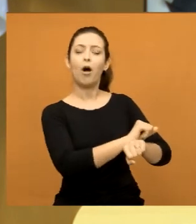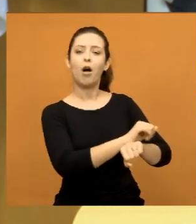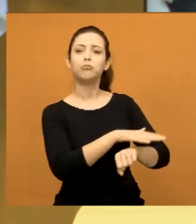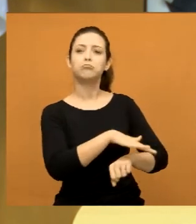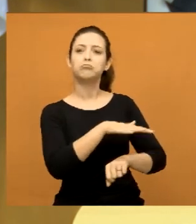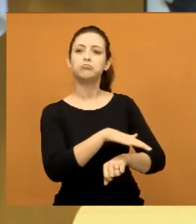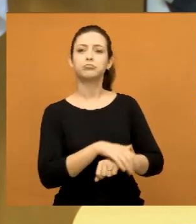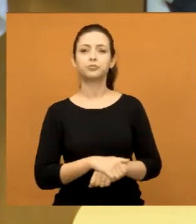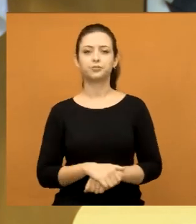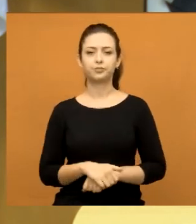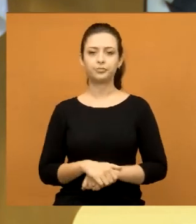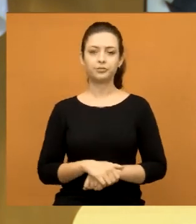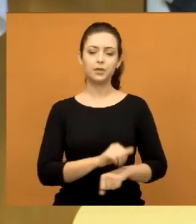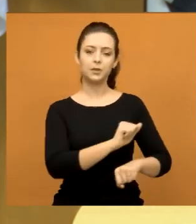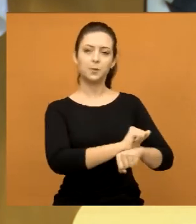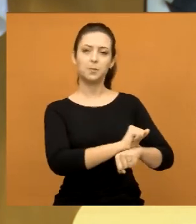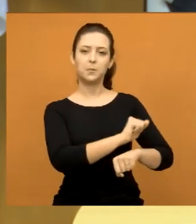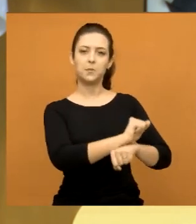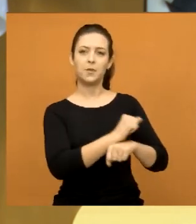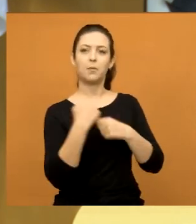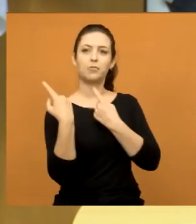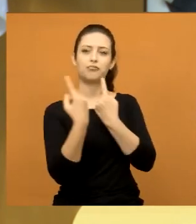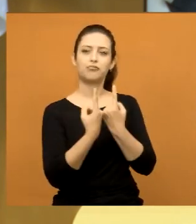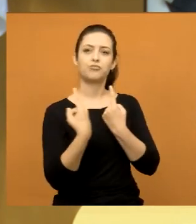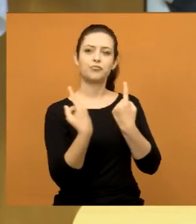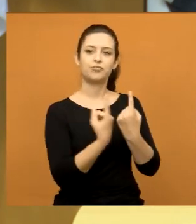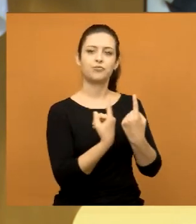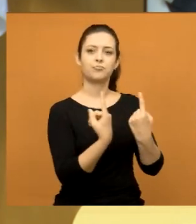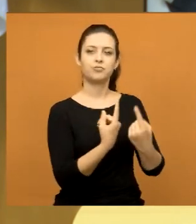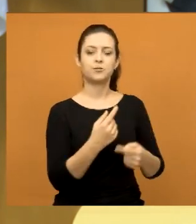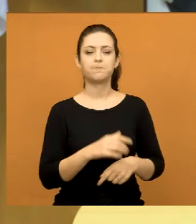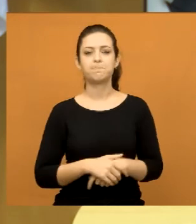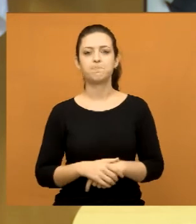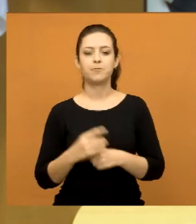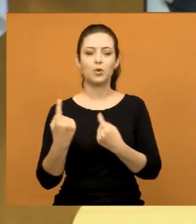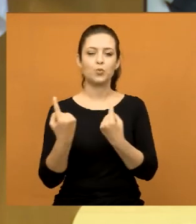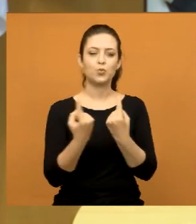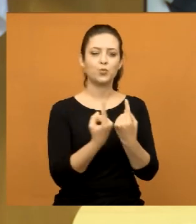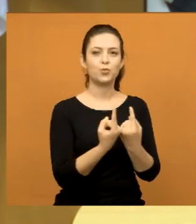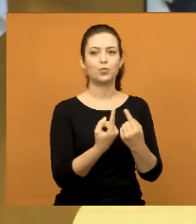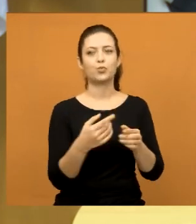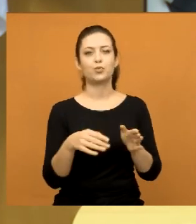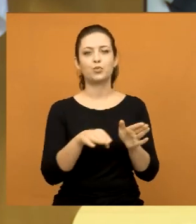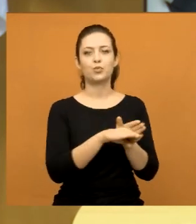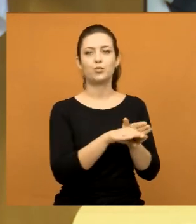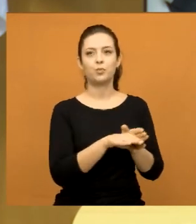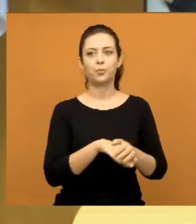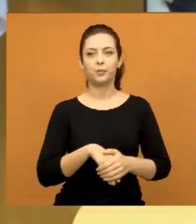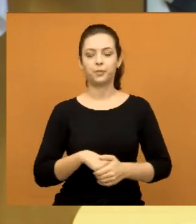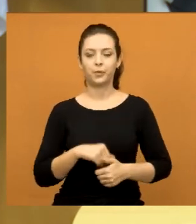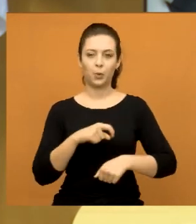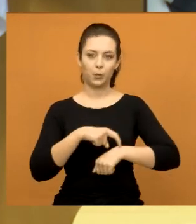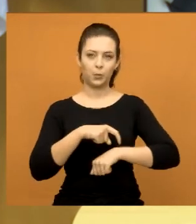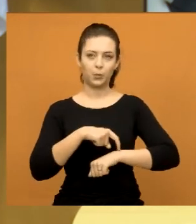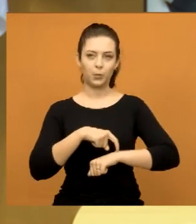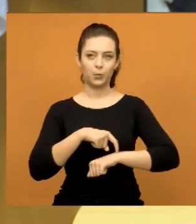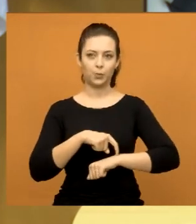Eu fiquei lá esperando a ambulância chegar. E a ambulância chegou, era,